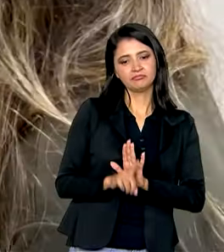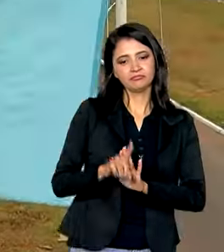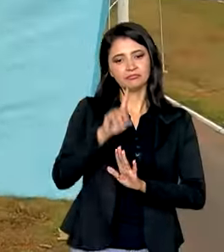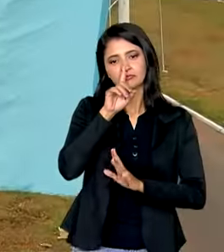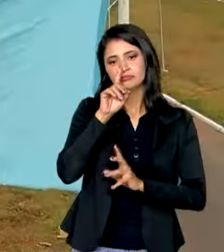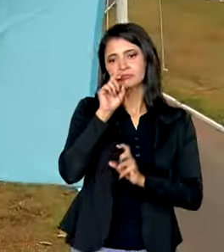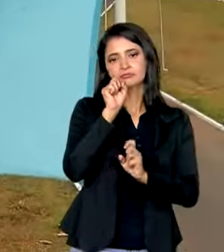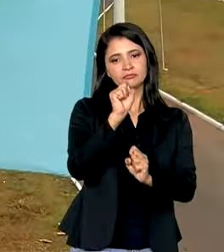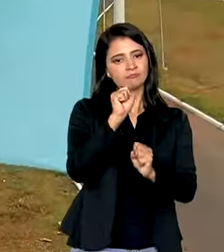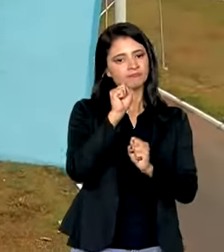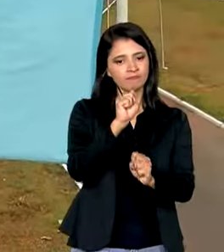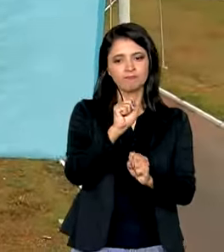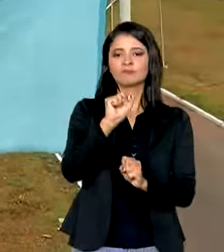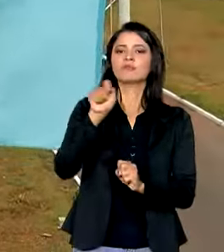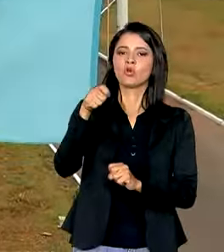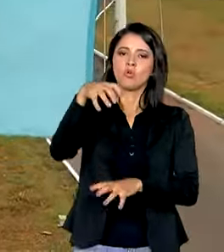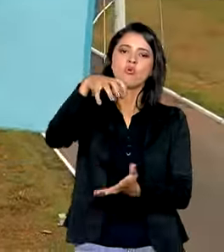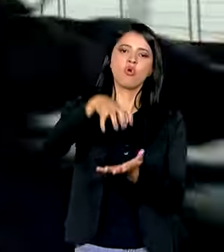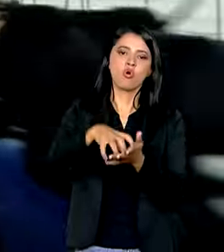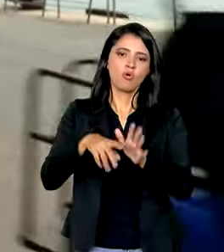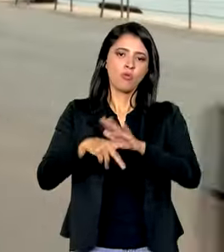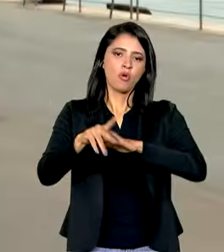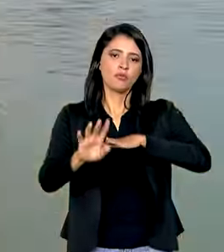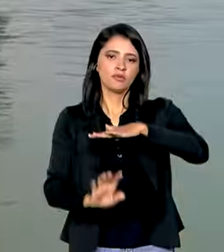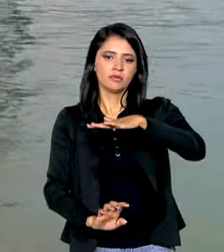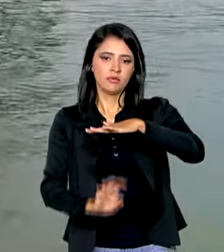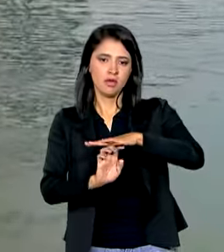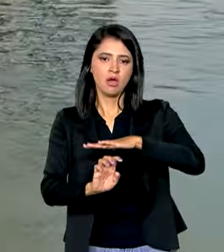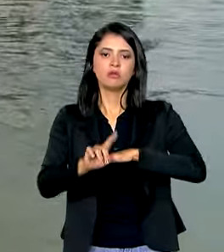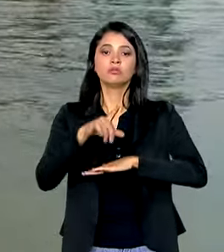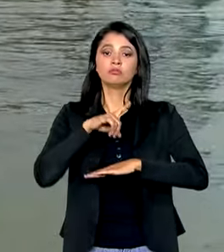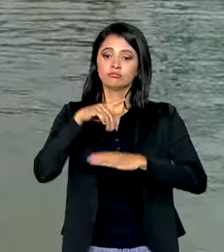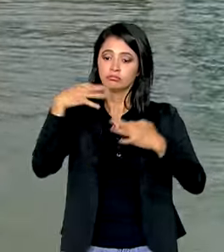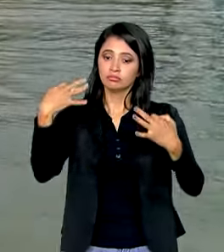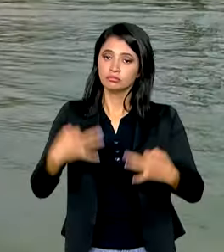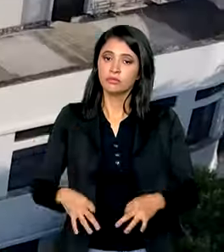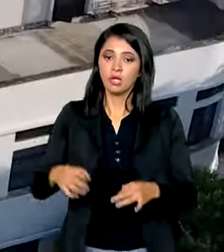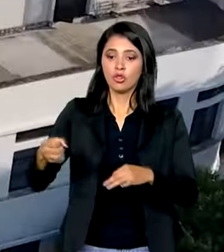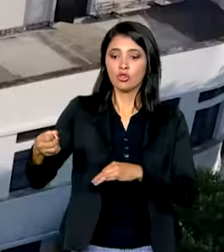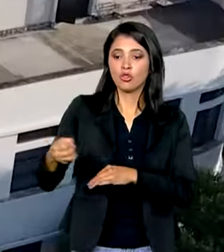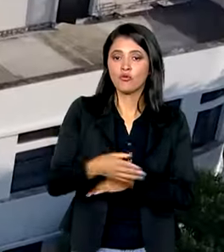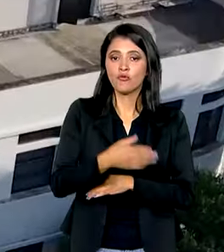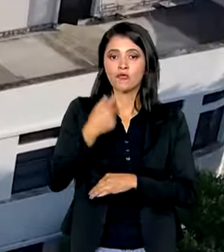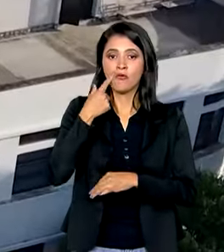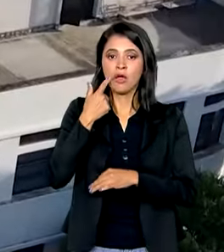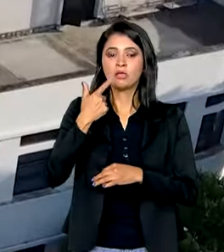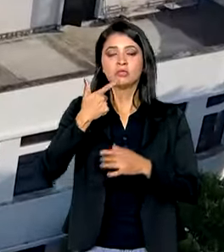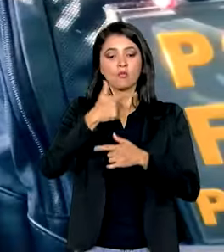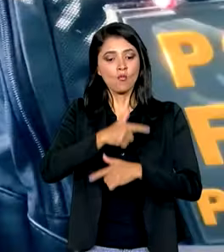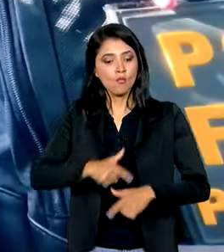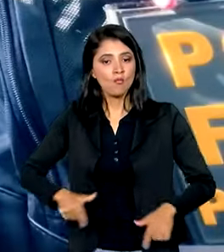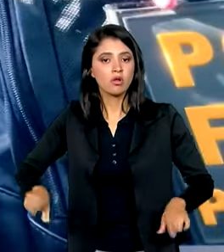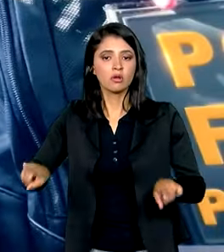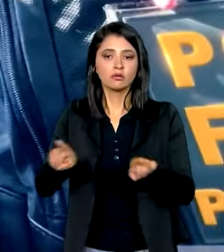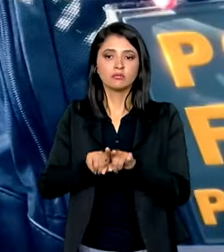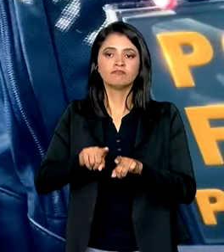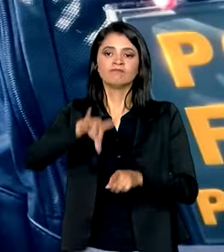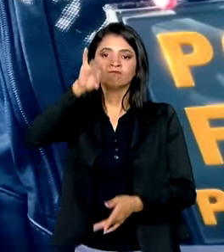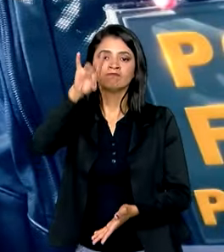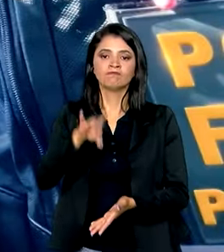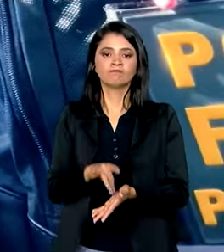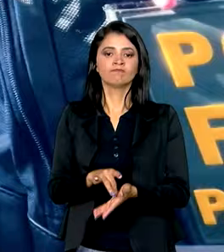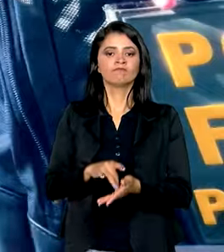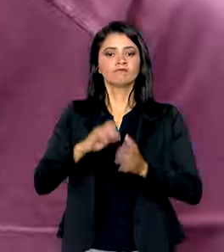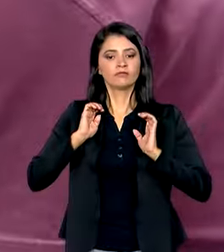fortalecendo-se como órgão de Estado. Integridade, inovação, imparcialidade, eficiência